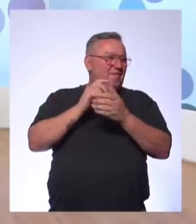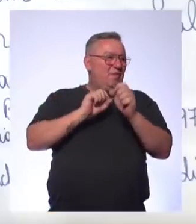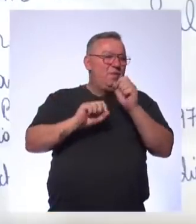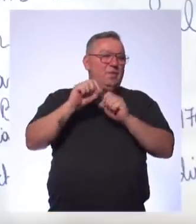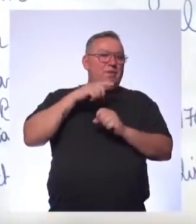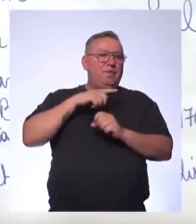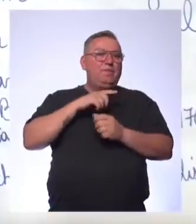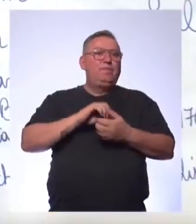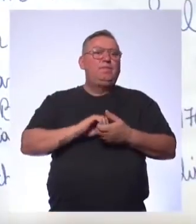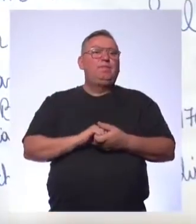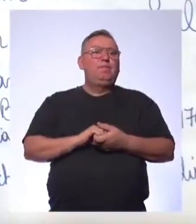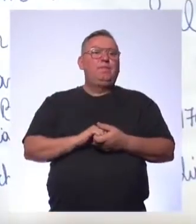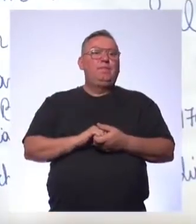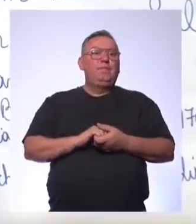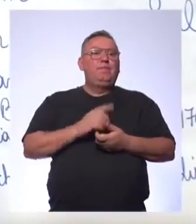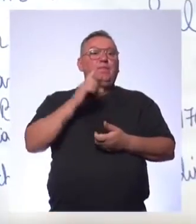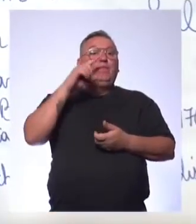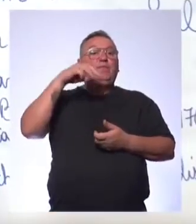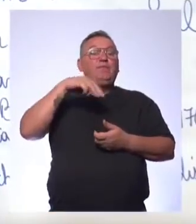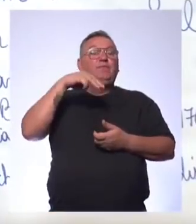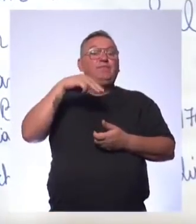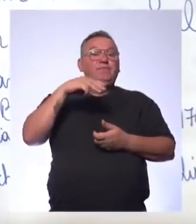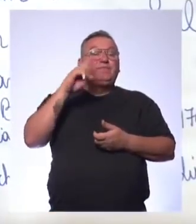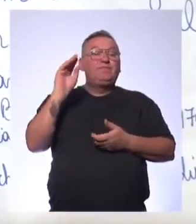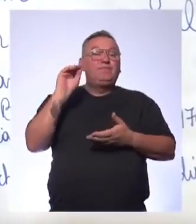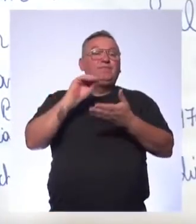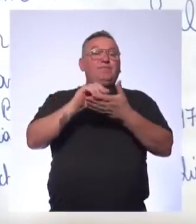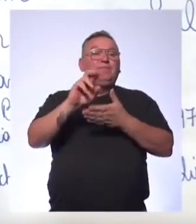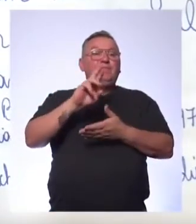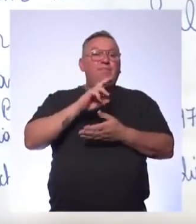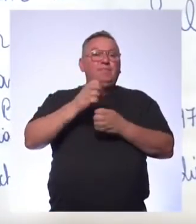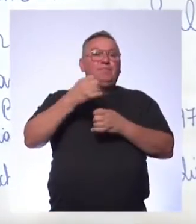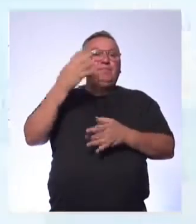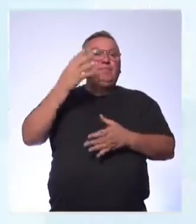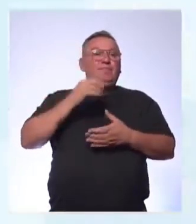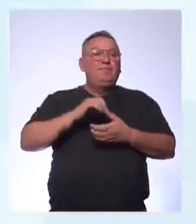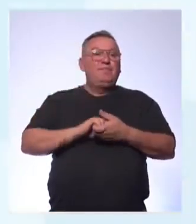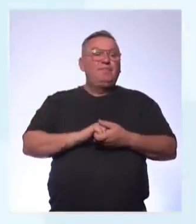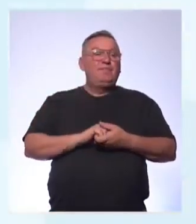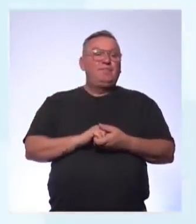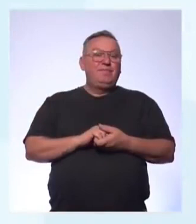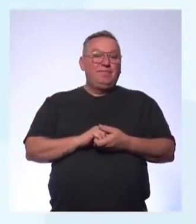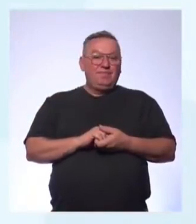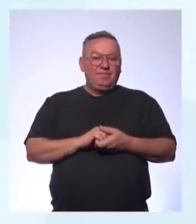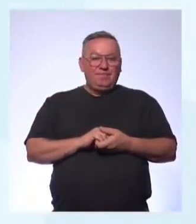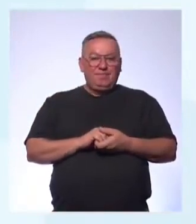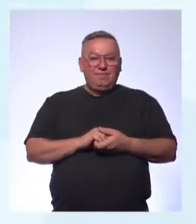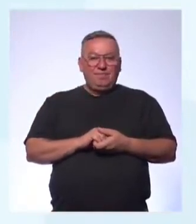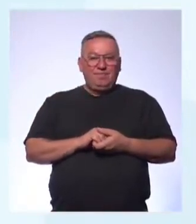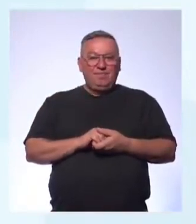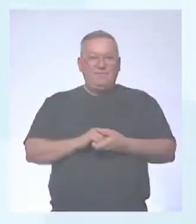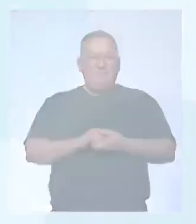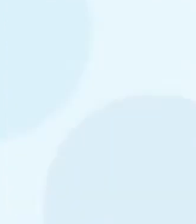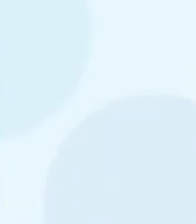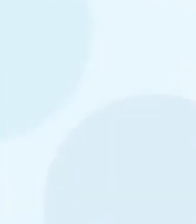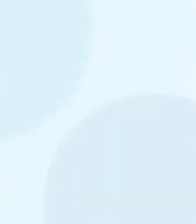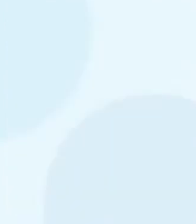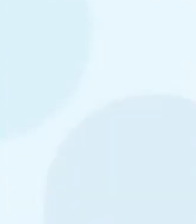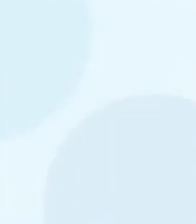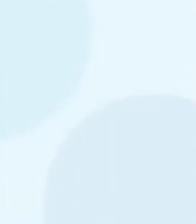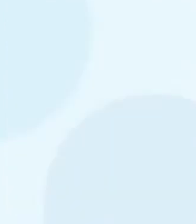Ali está o link words Então você tem um minutinho Para pôr essa resposta no chat See you later Te vejo daqui a pouco Tchau